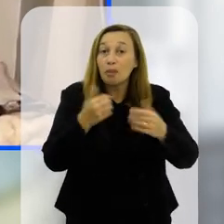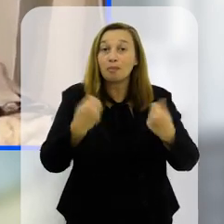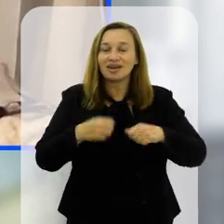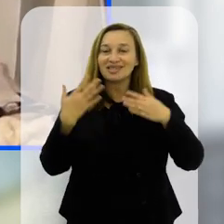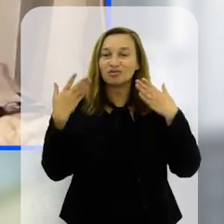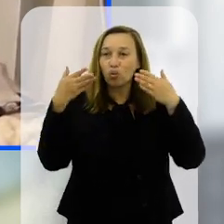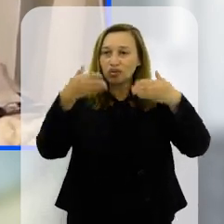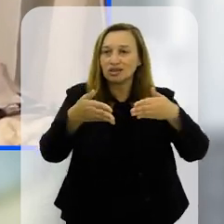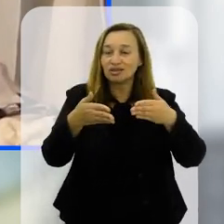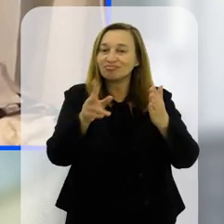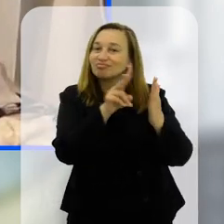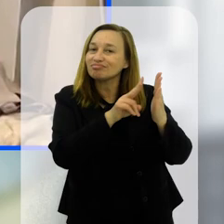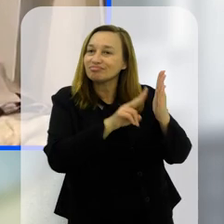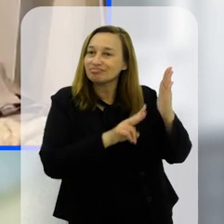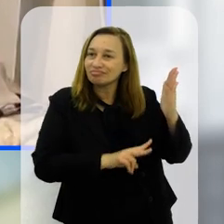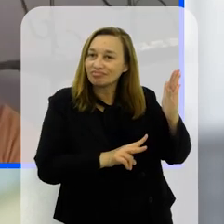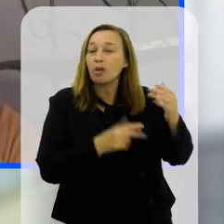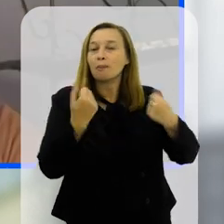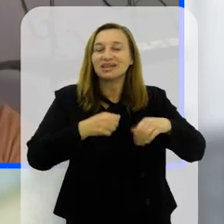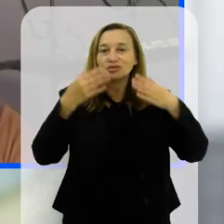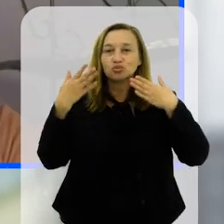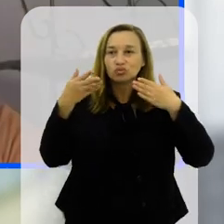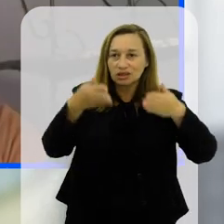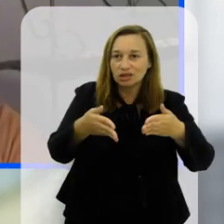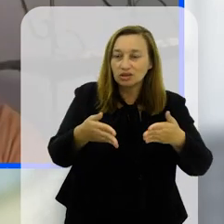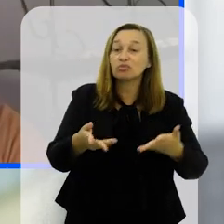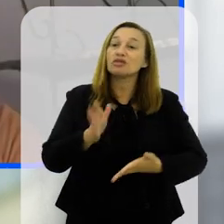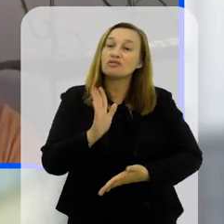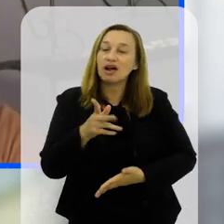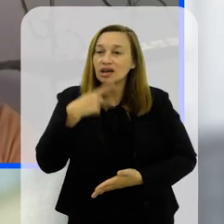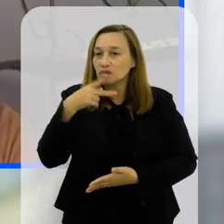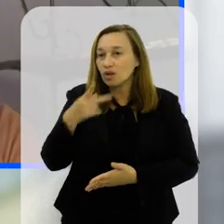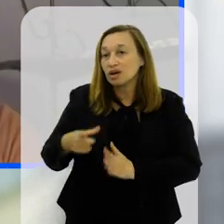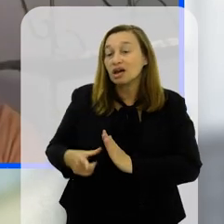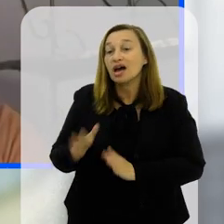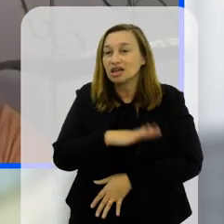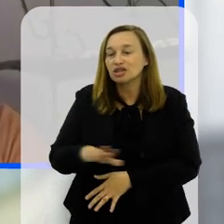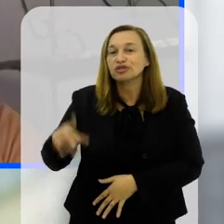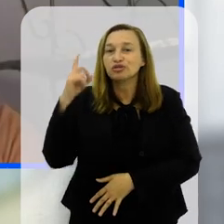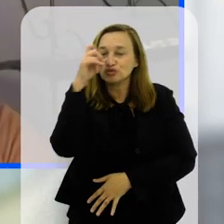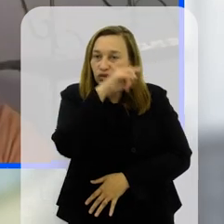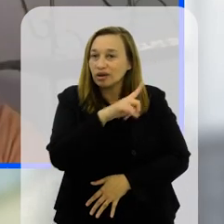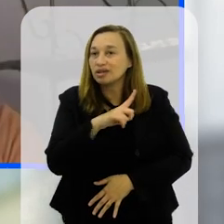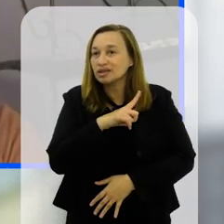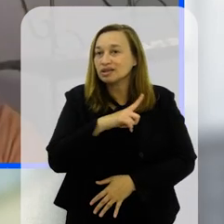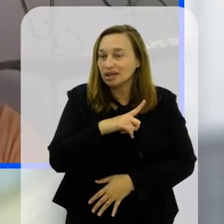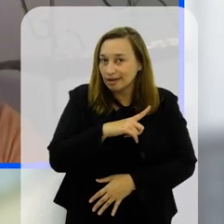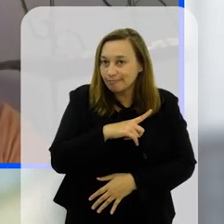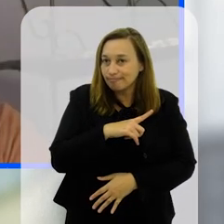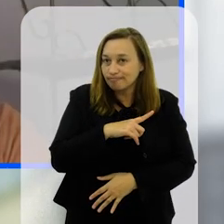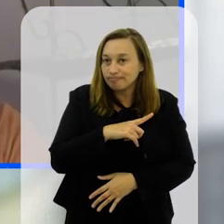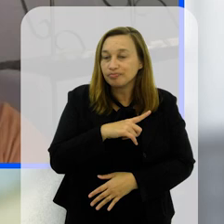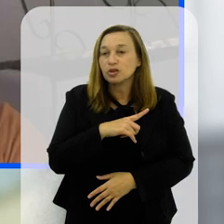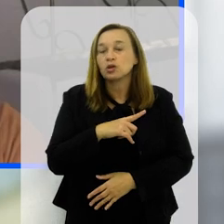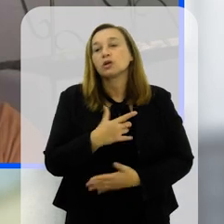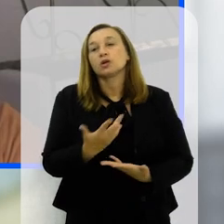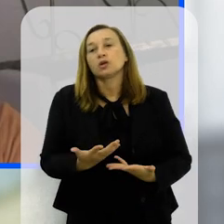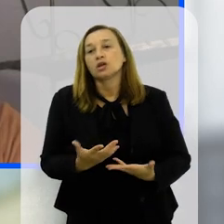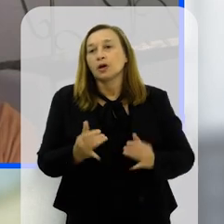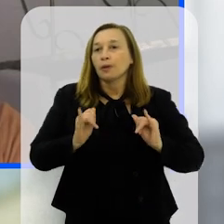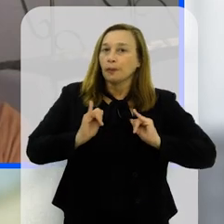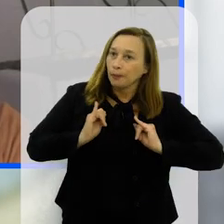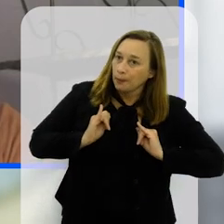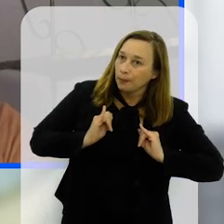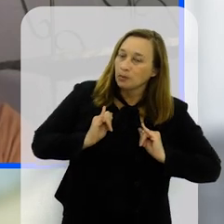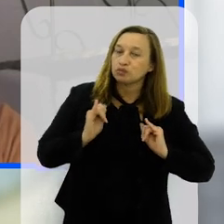de aula a gente precisa da concentração né as leituras precisam de concentração como eu já tinha falado antes as crianças tem muita dificuldade de lidar